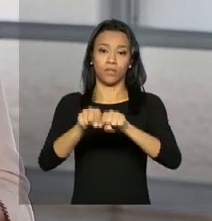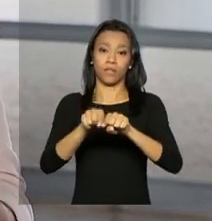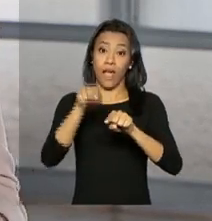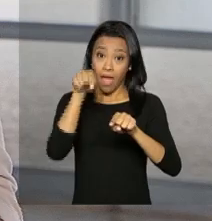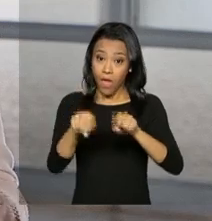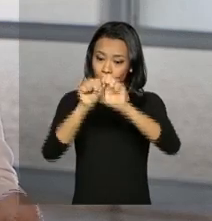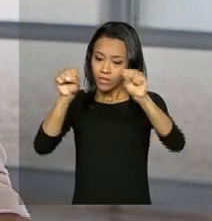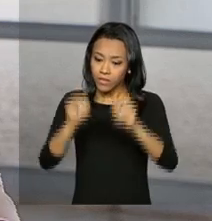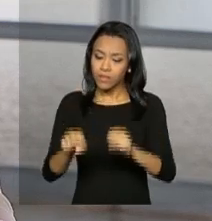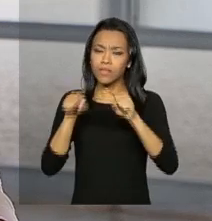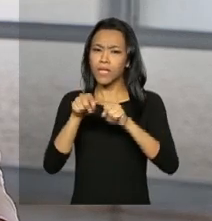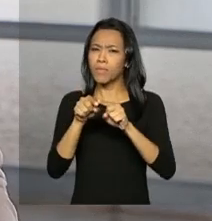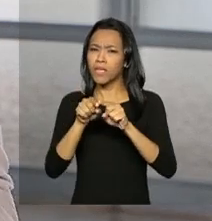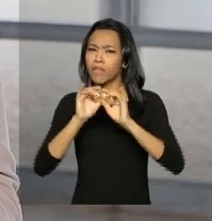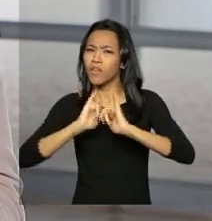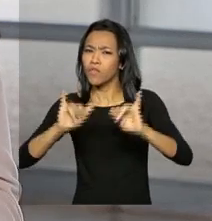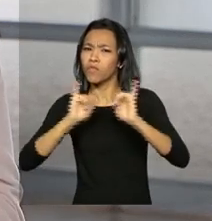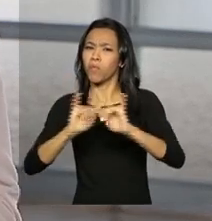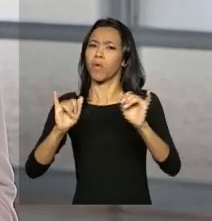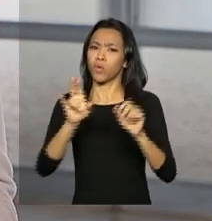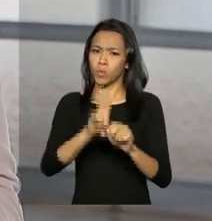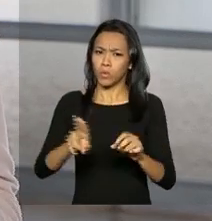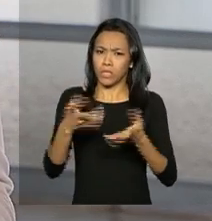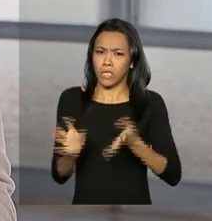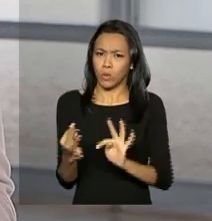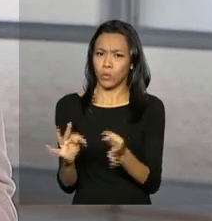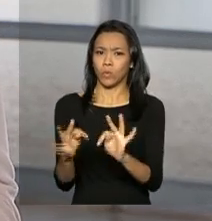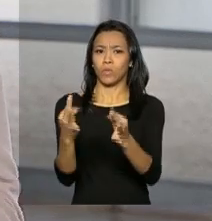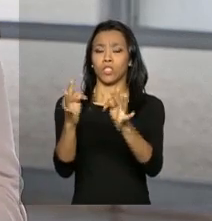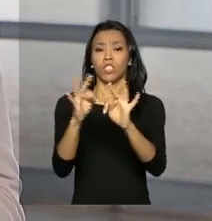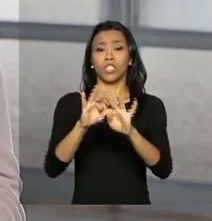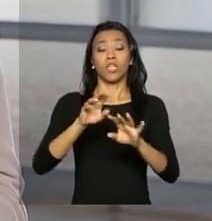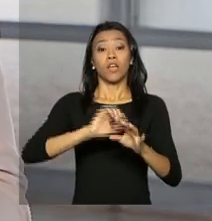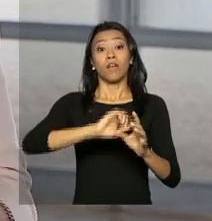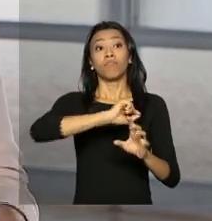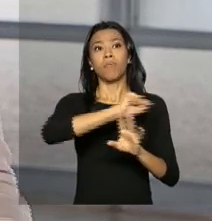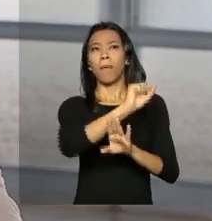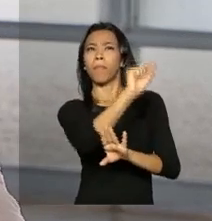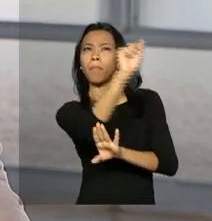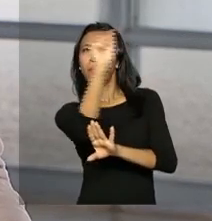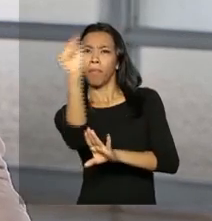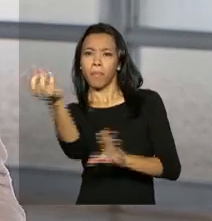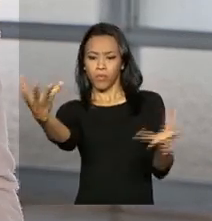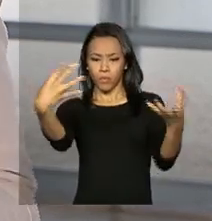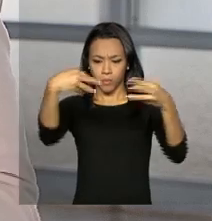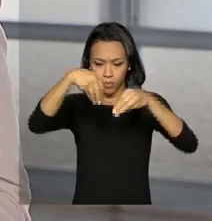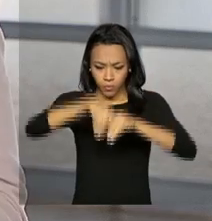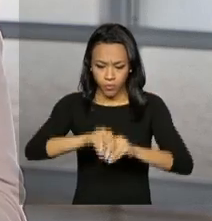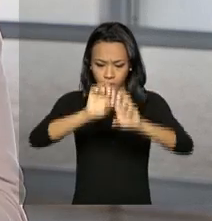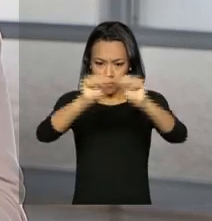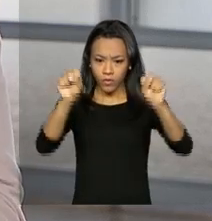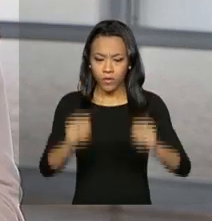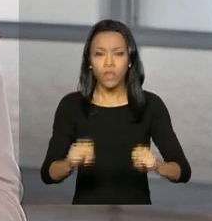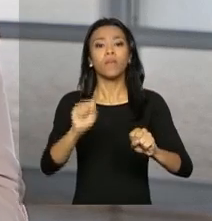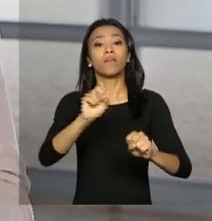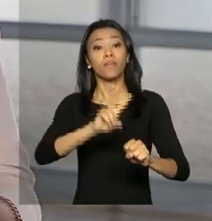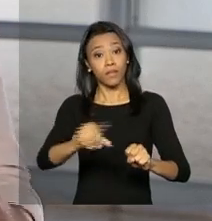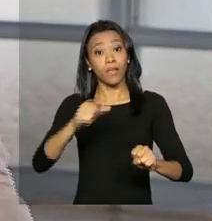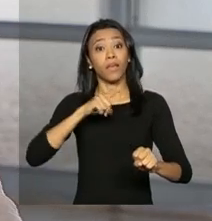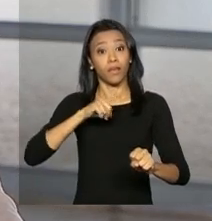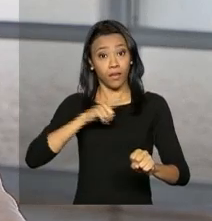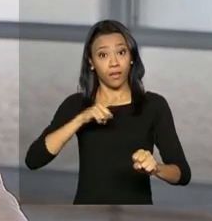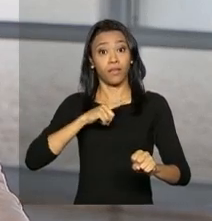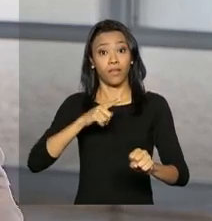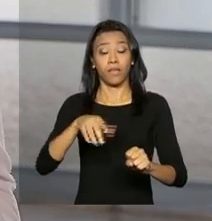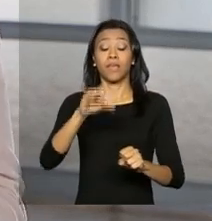Esse é um sistema informatizado que reúne informações sobre presos condenados, provisórios, cumprindo